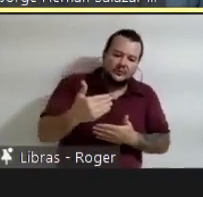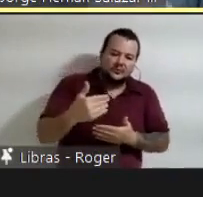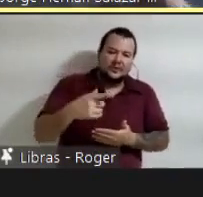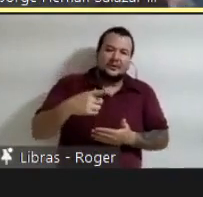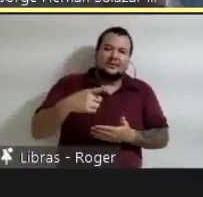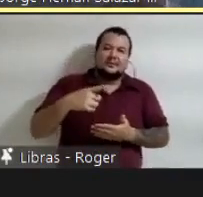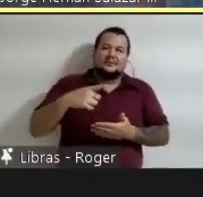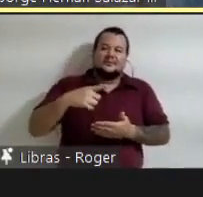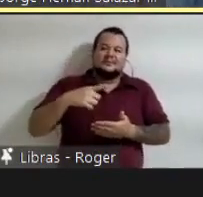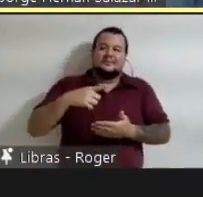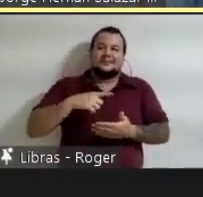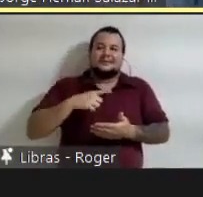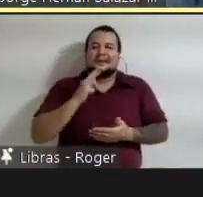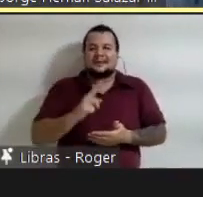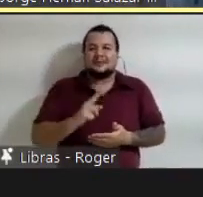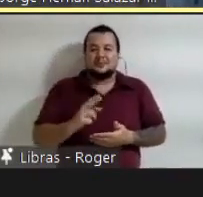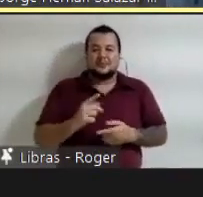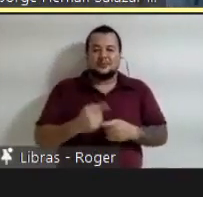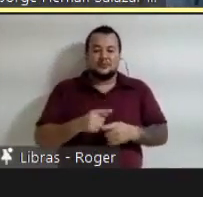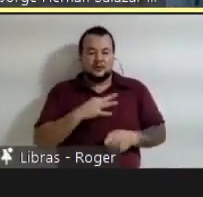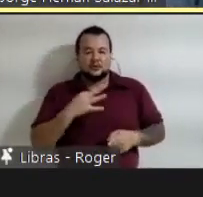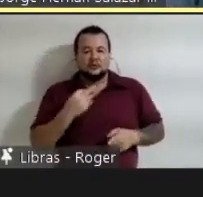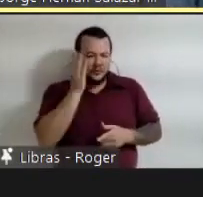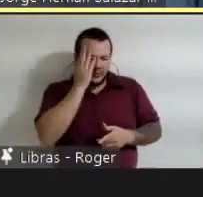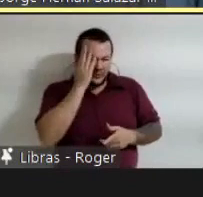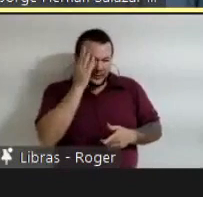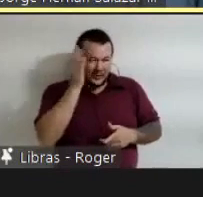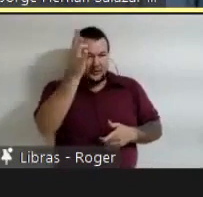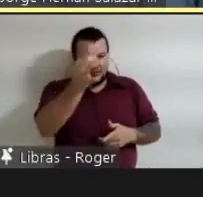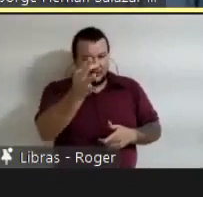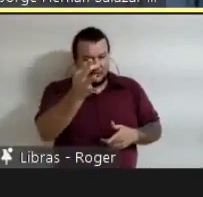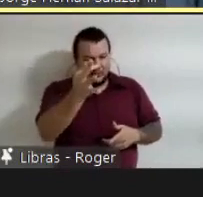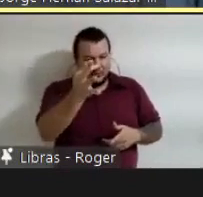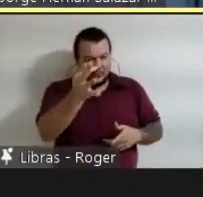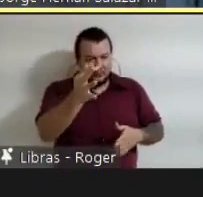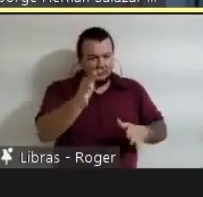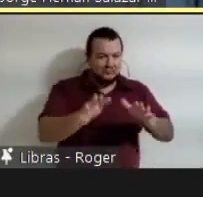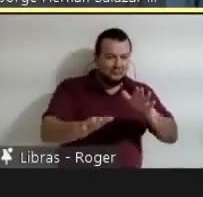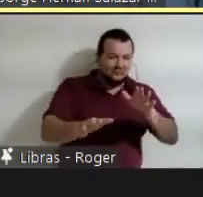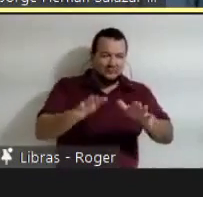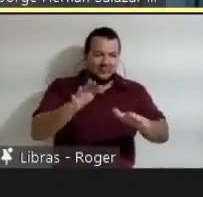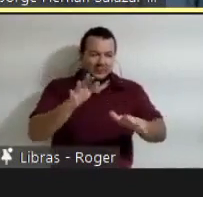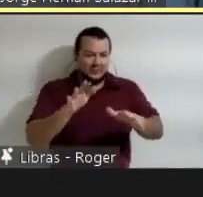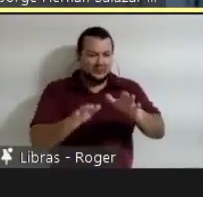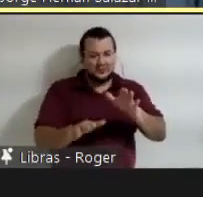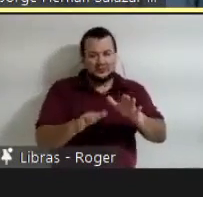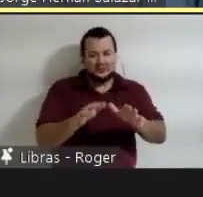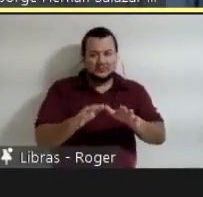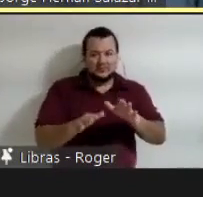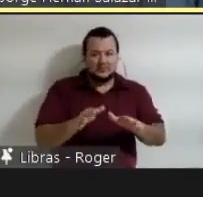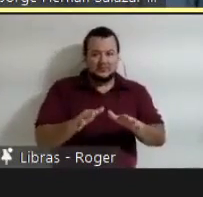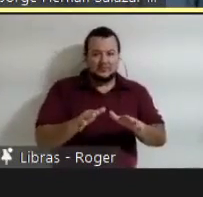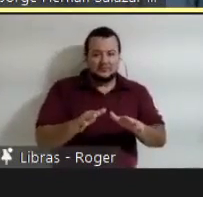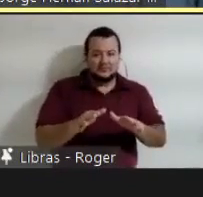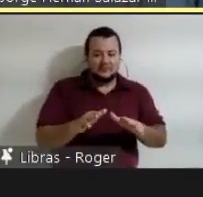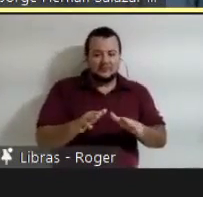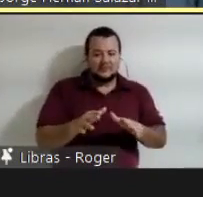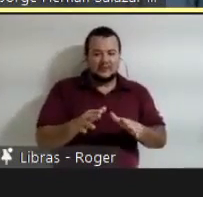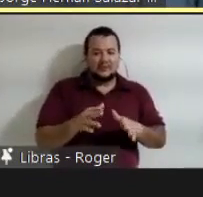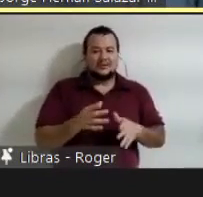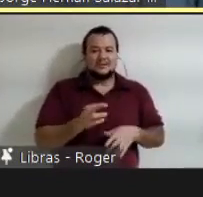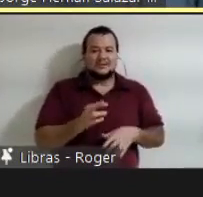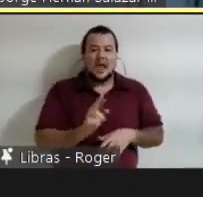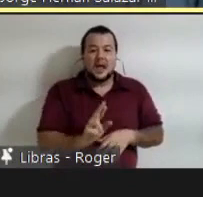vou saber no futuro depende das respostas actuales que eu seja